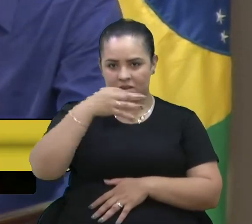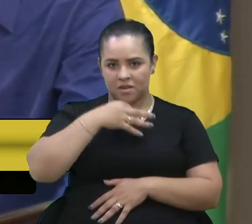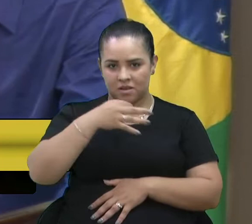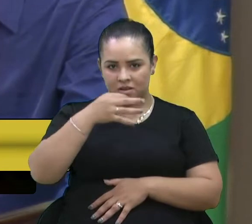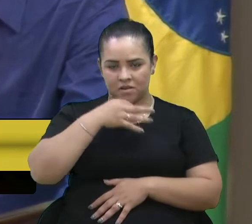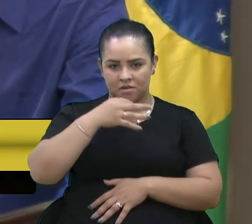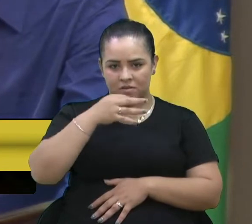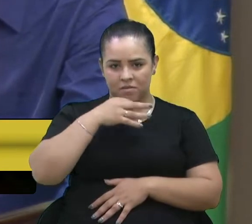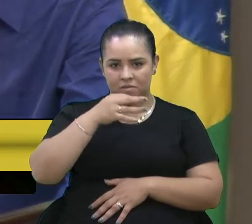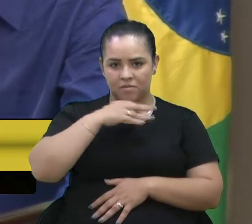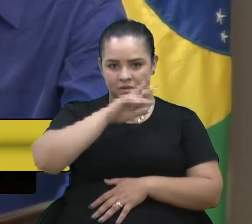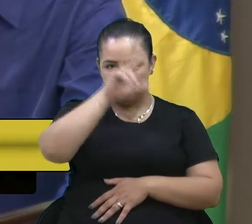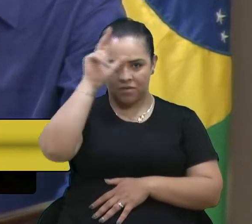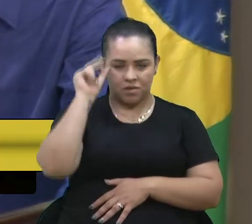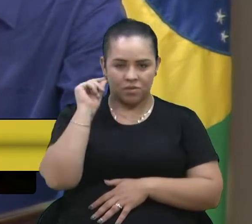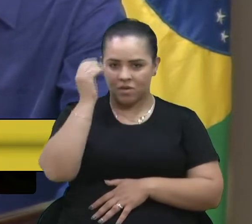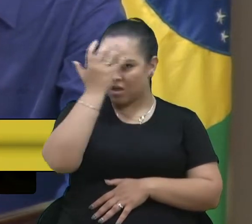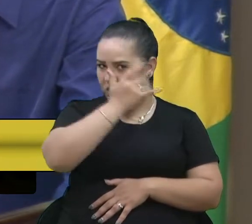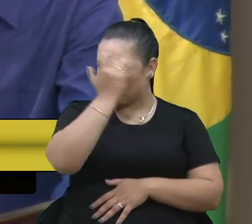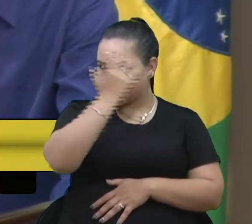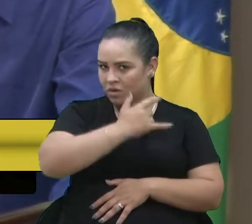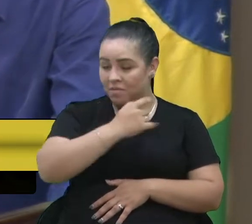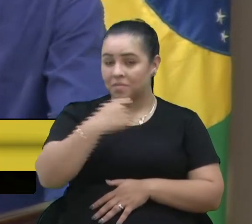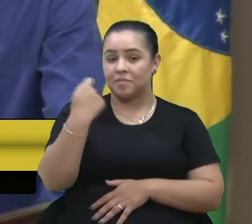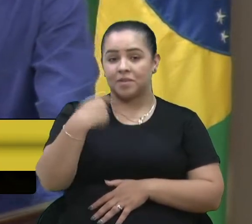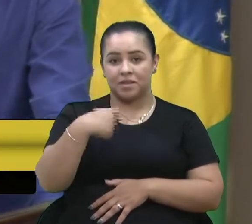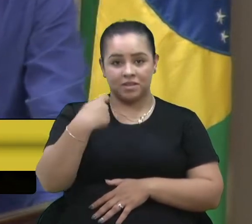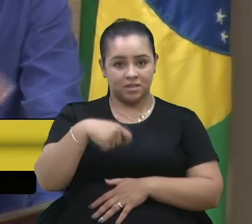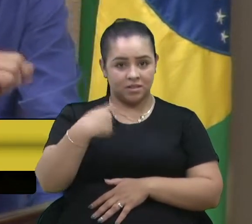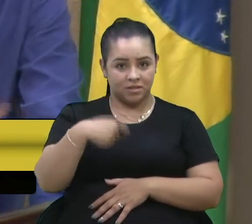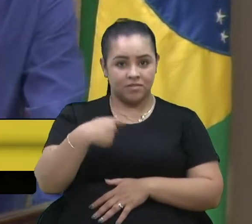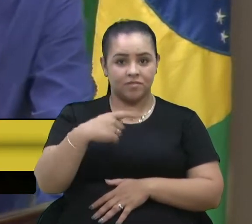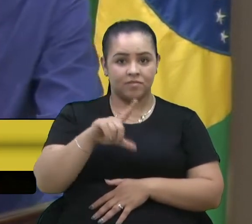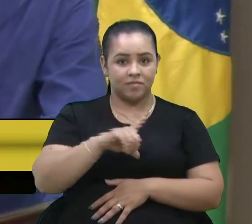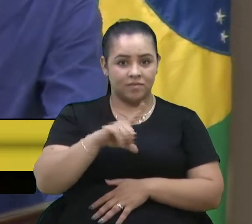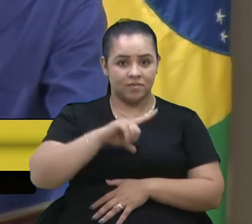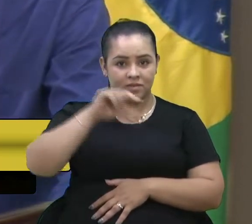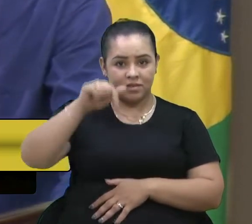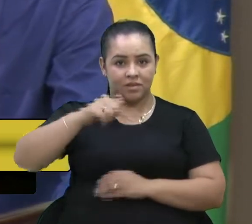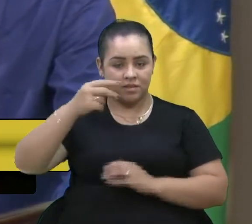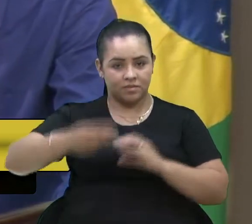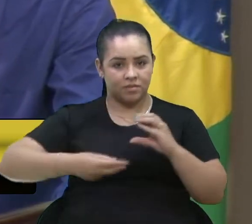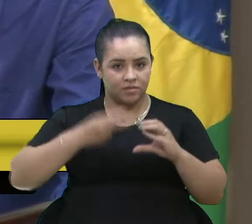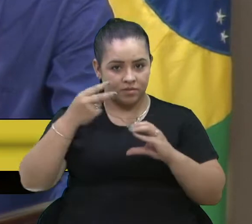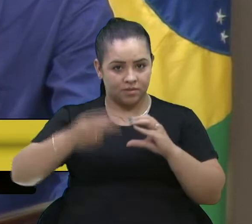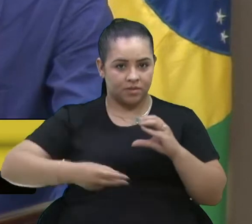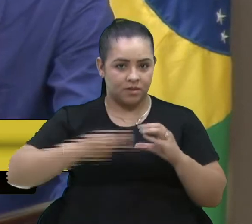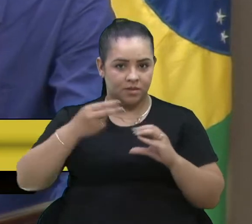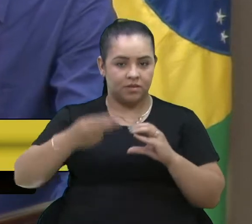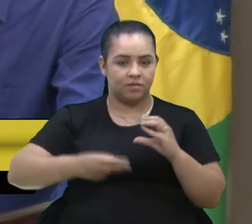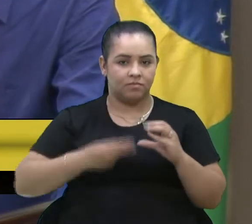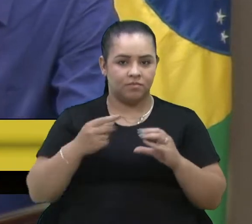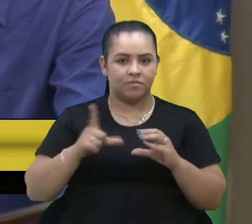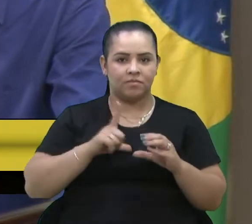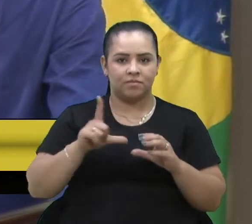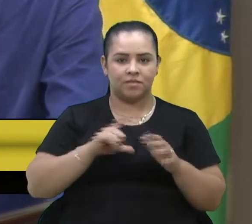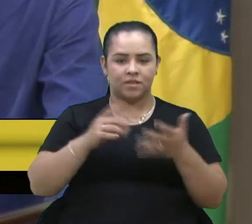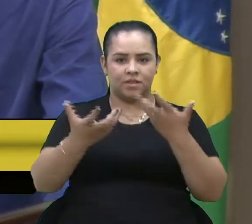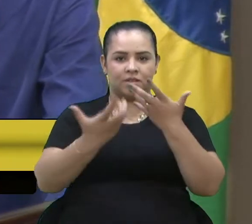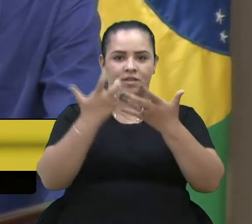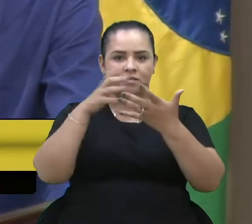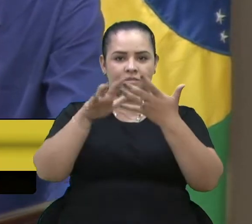o prefeito Adiló, precisa trazer para essa casa e passar a transparência, as